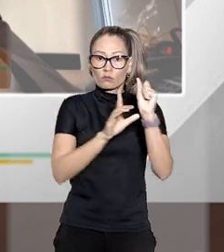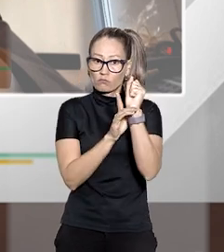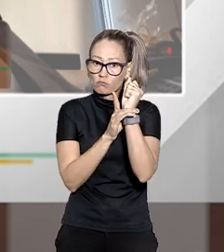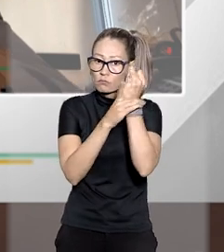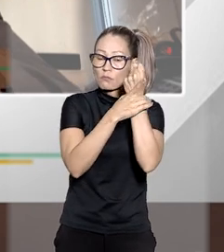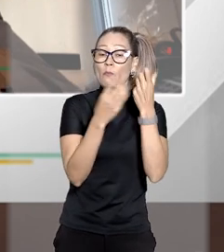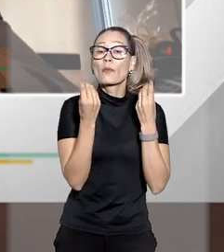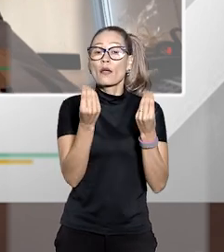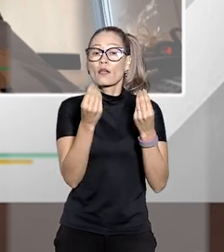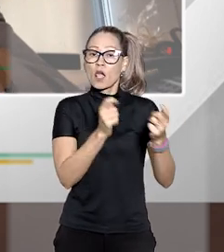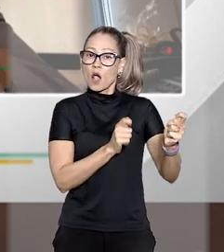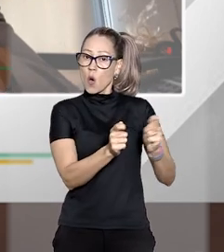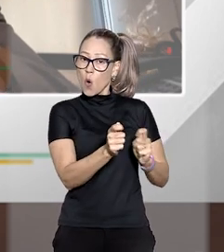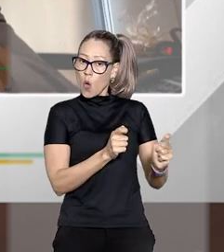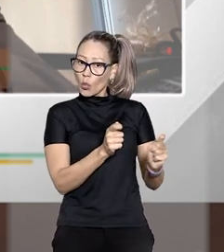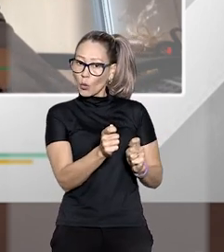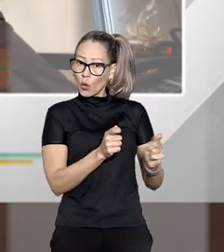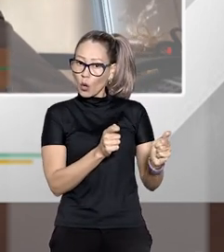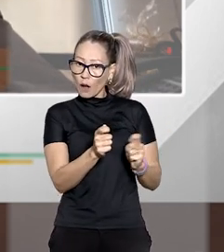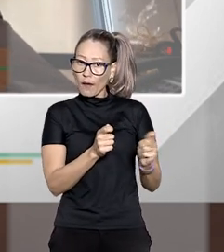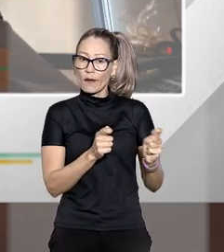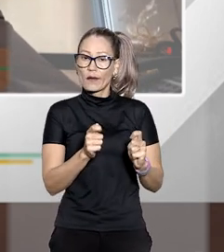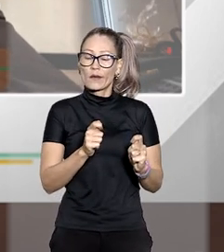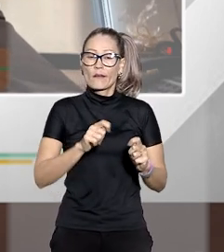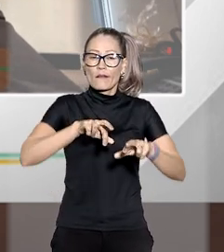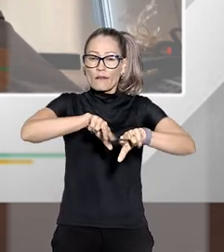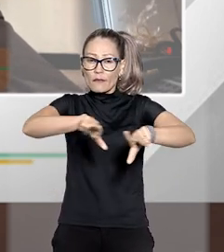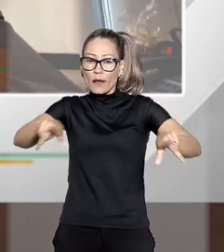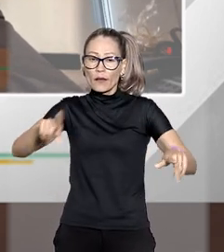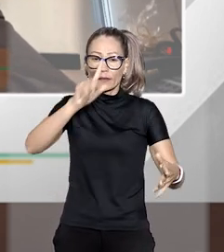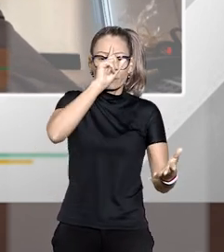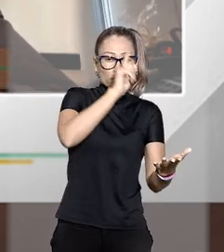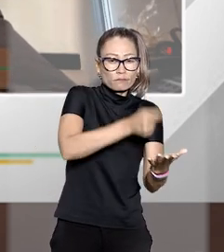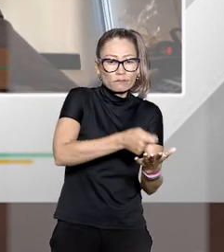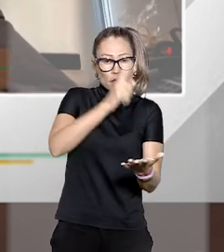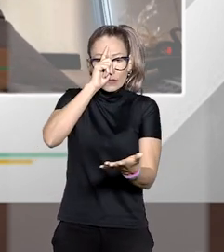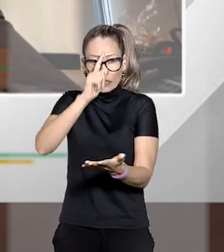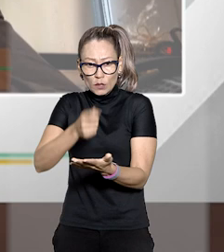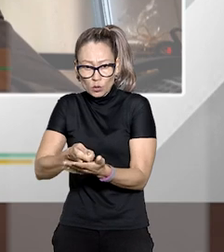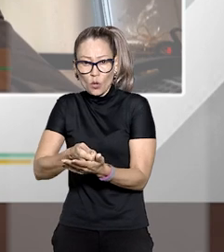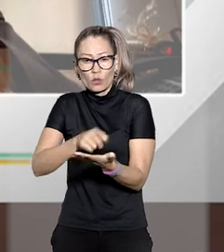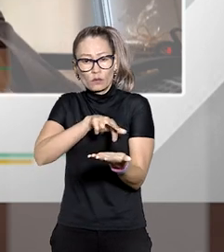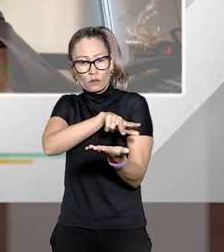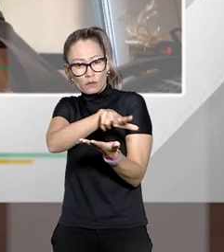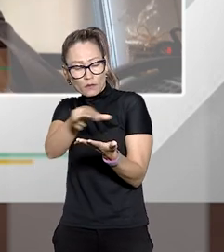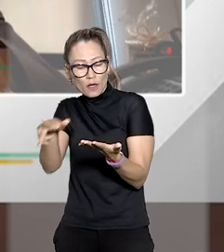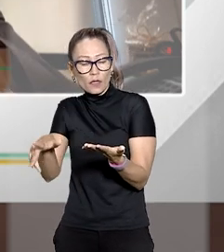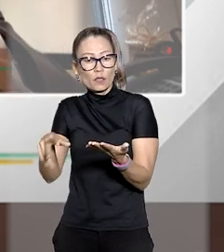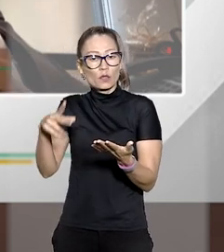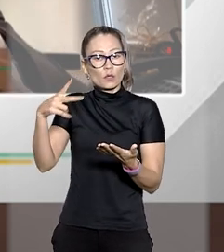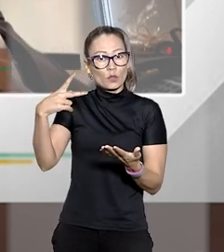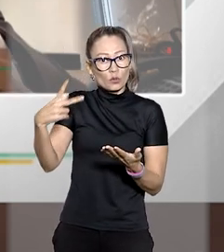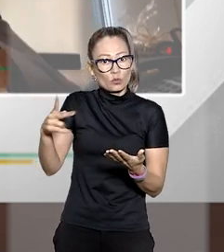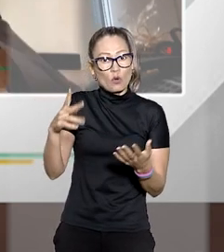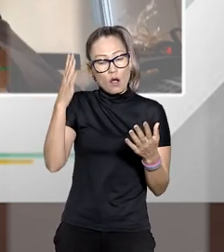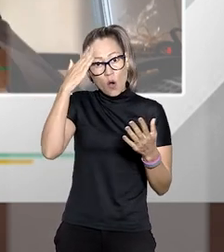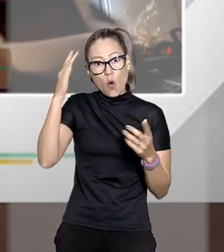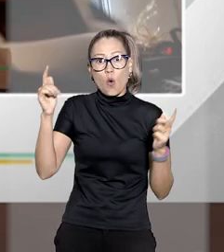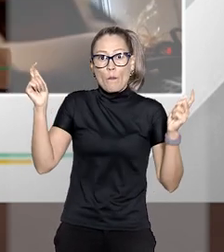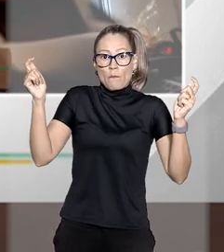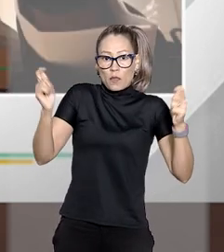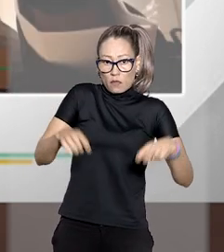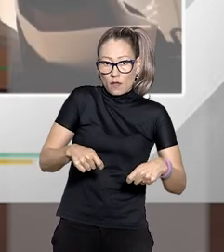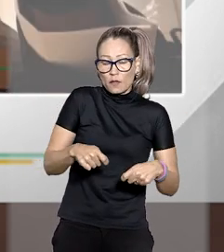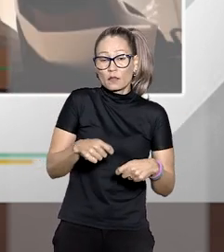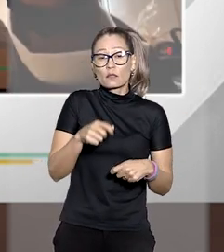para que se controlasse eventuais decisões de turmas recursais que extrapolavam a sua competência do